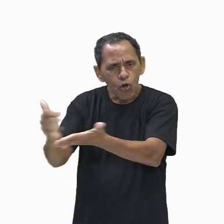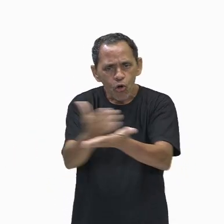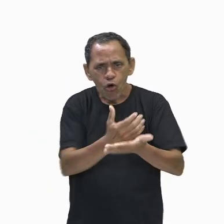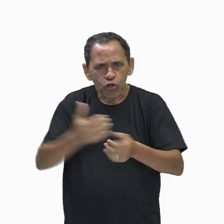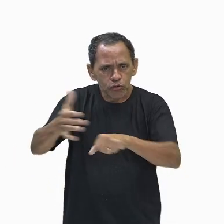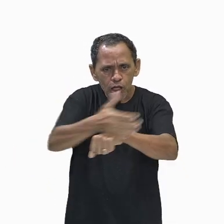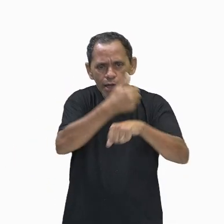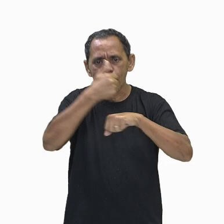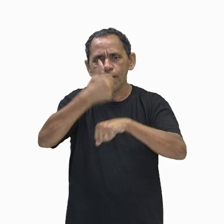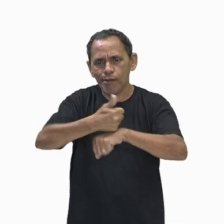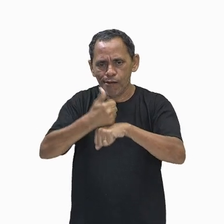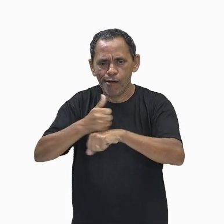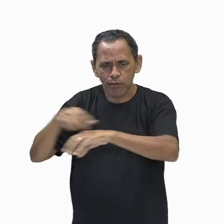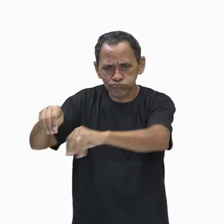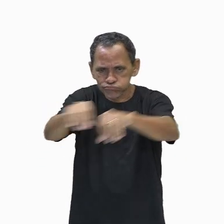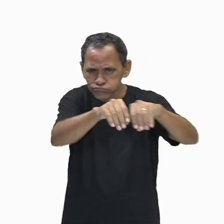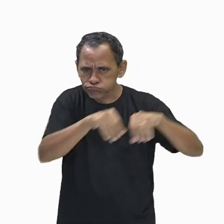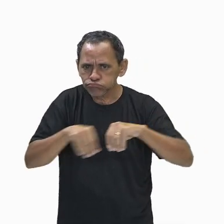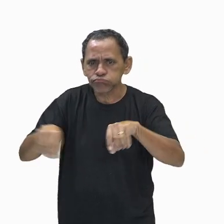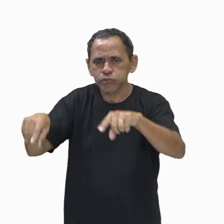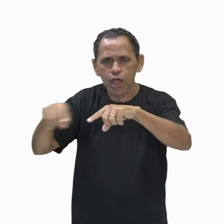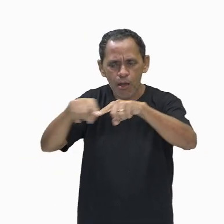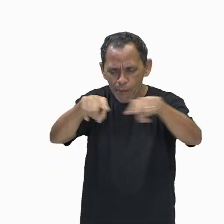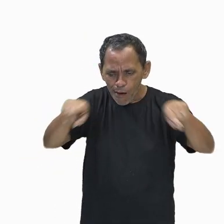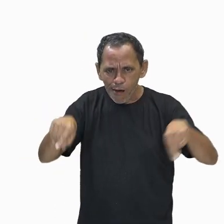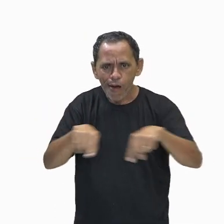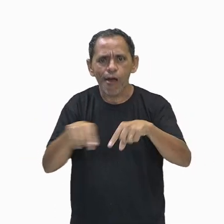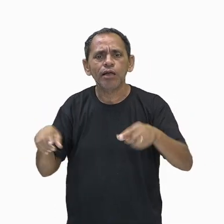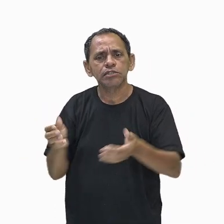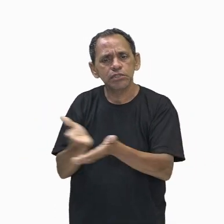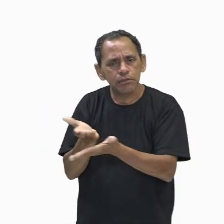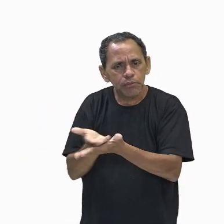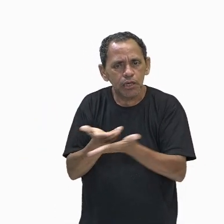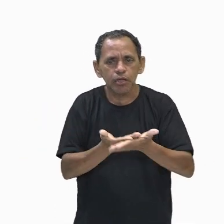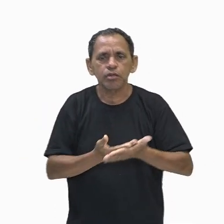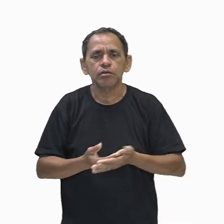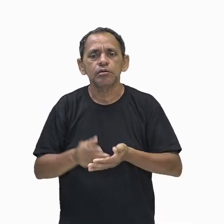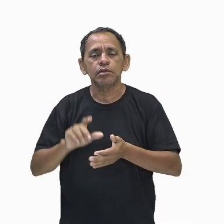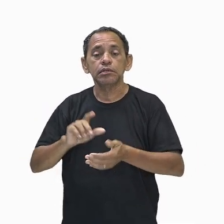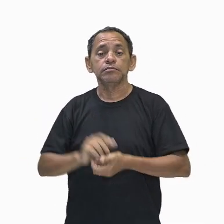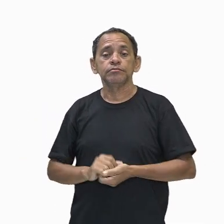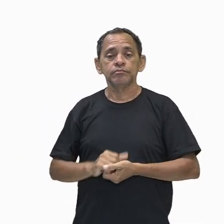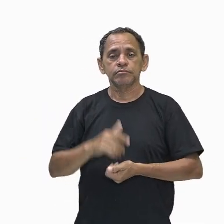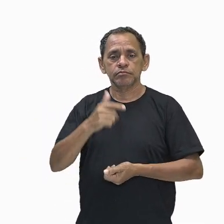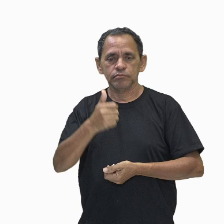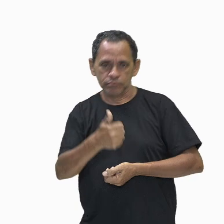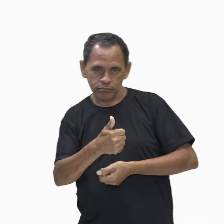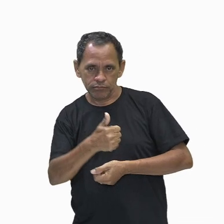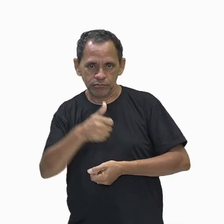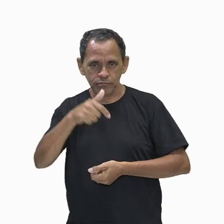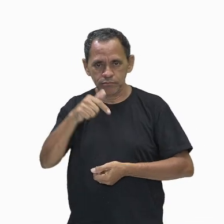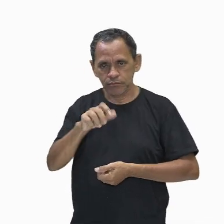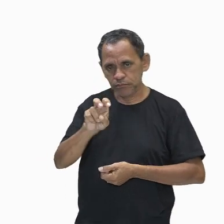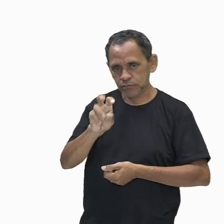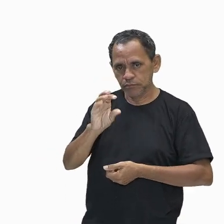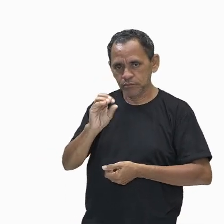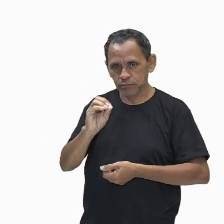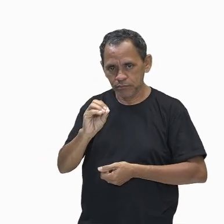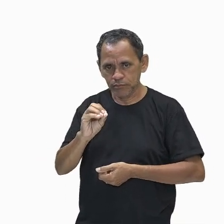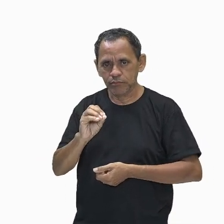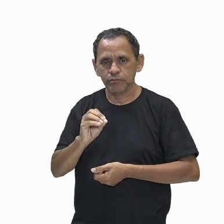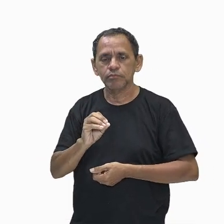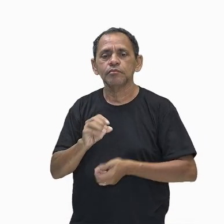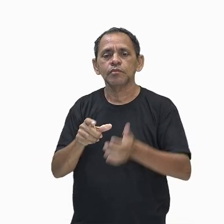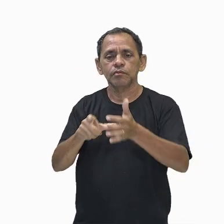internos enfraqueceram o governo. Por volta de 1750 a.C., o Egito foi